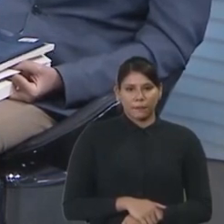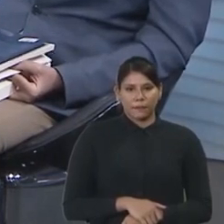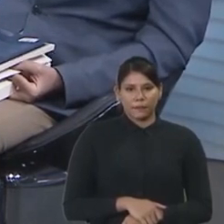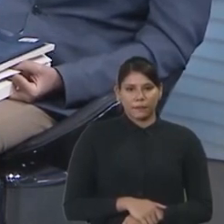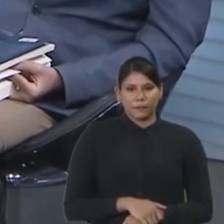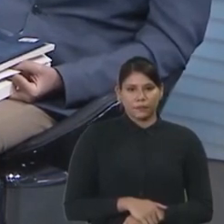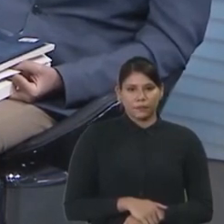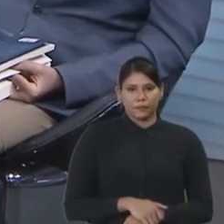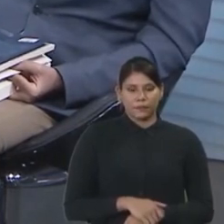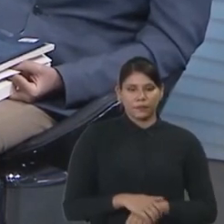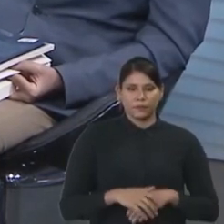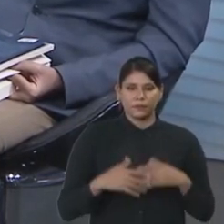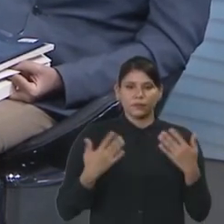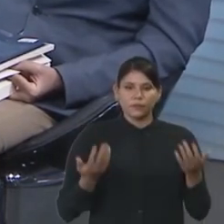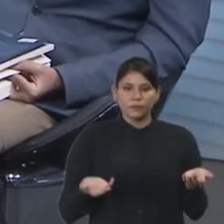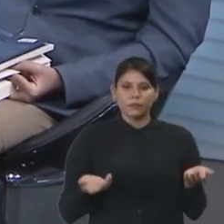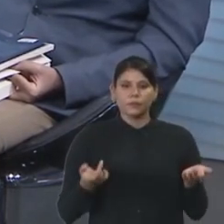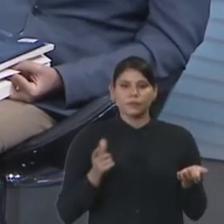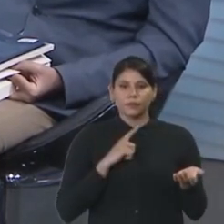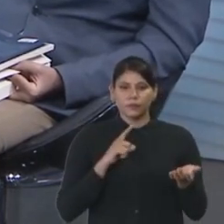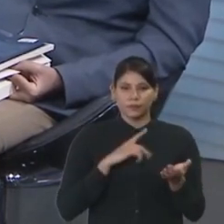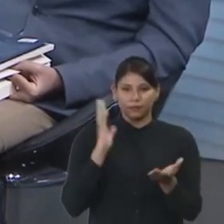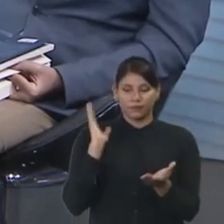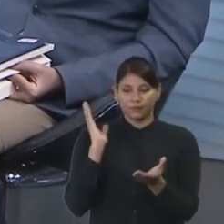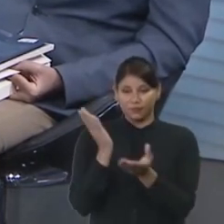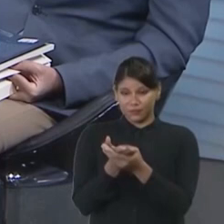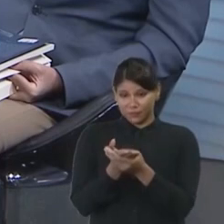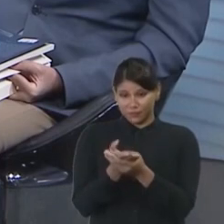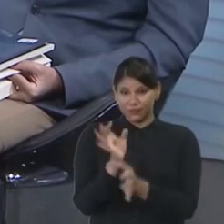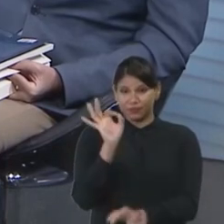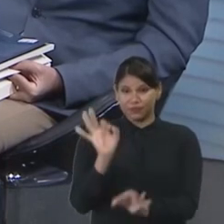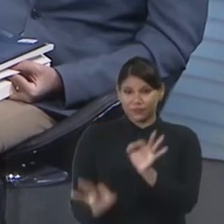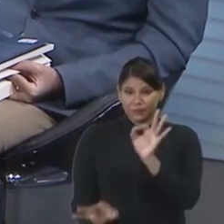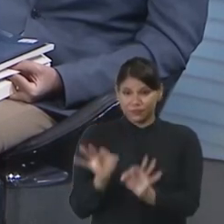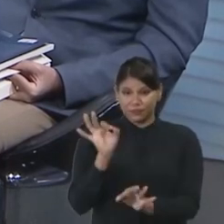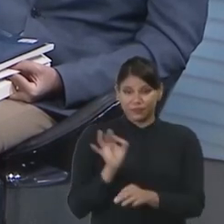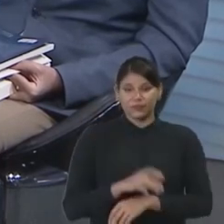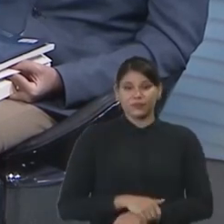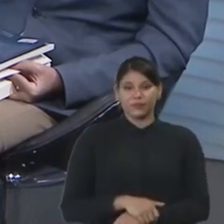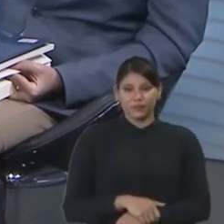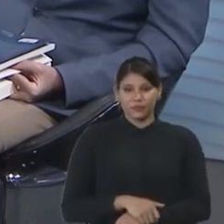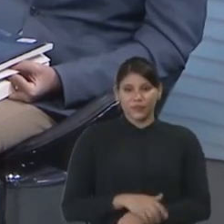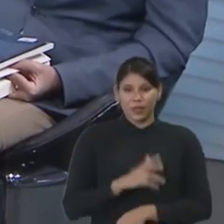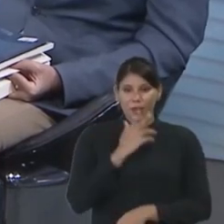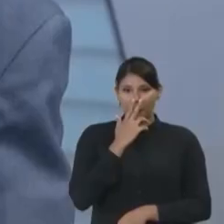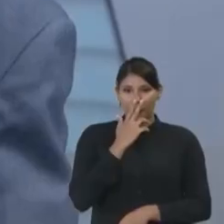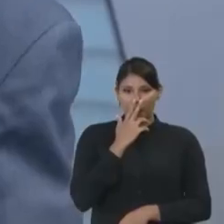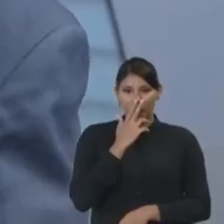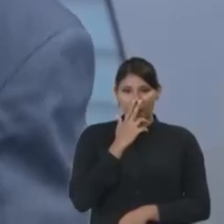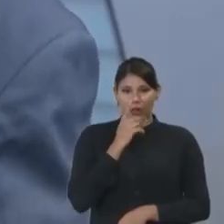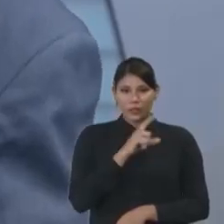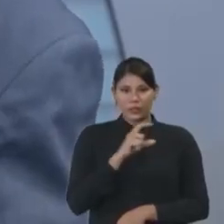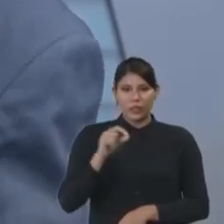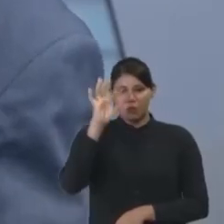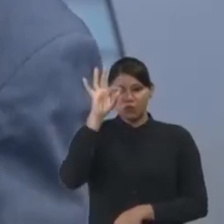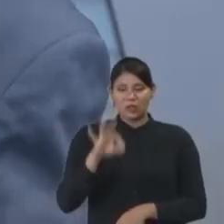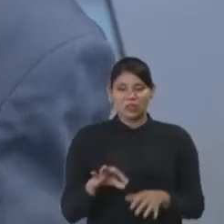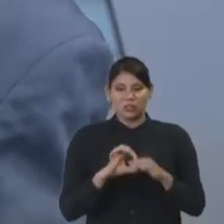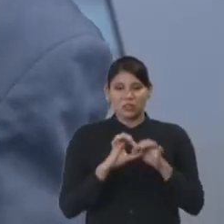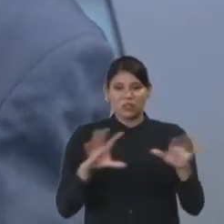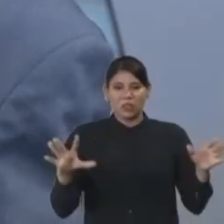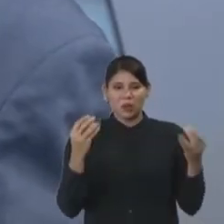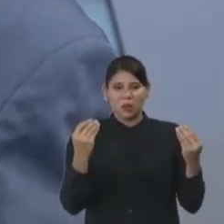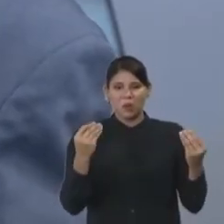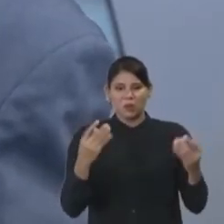a coisa entra em judicialização, mesmo assim, o licenciamento segue 100%. Mas